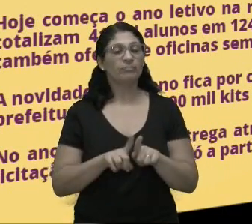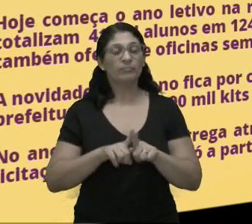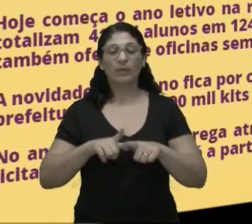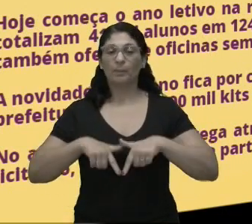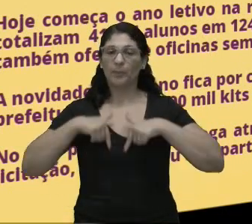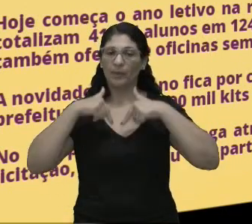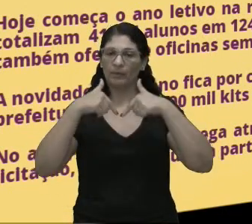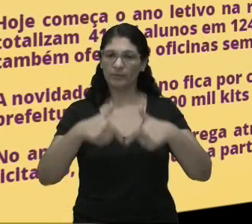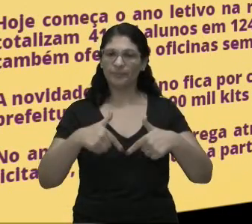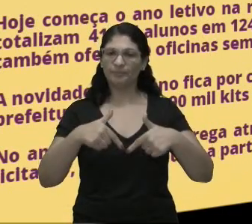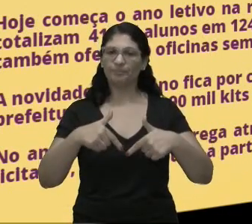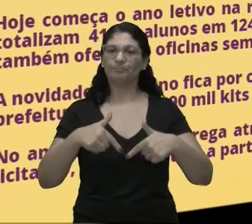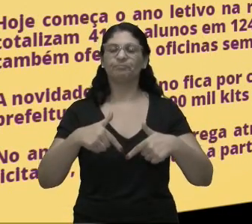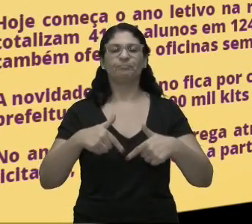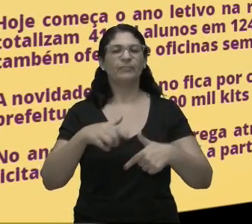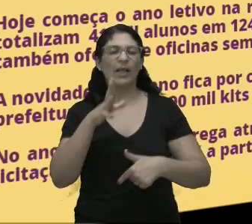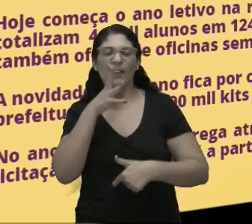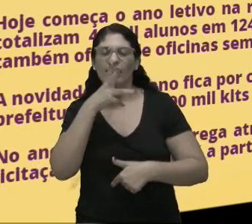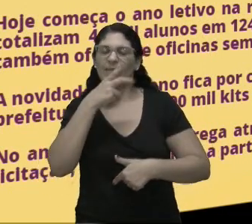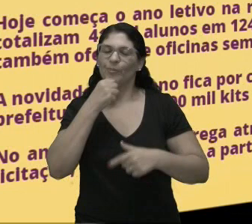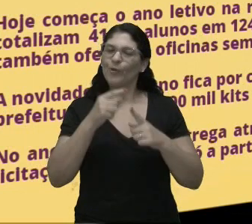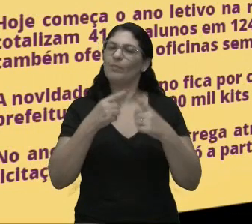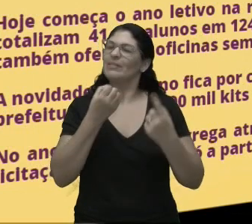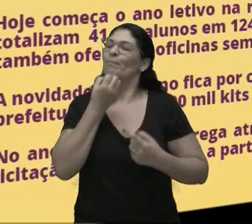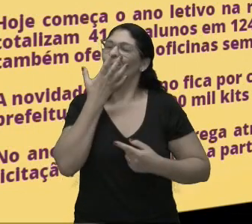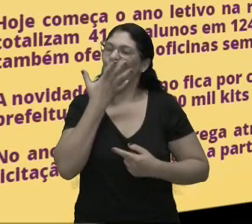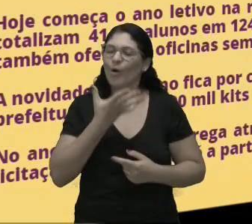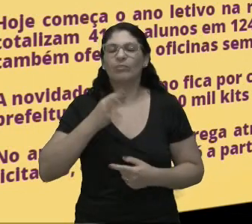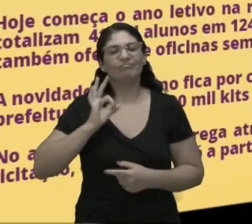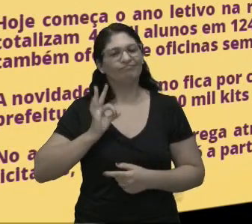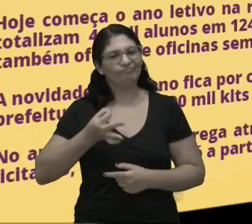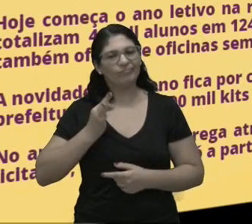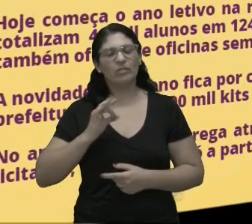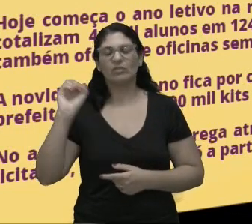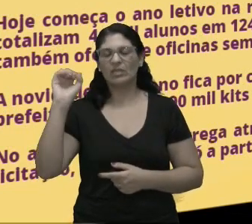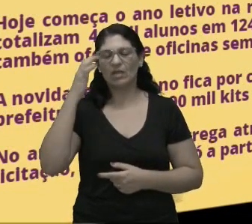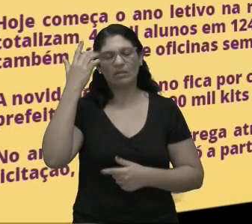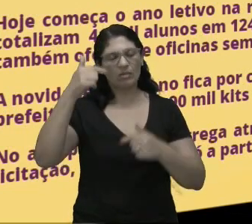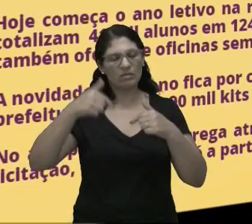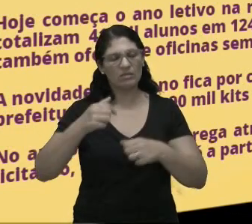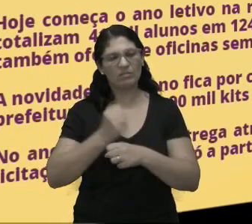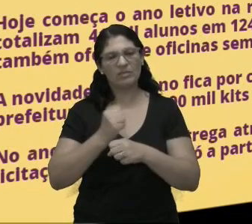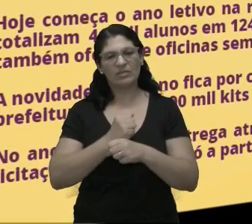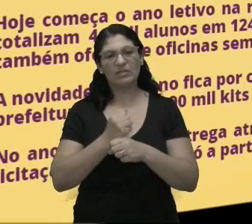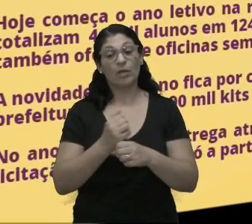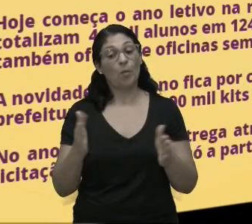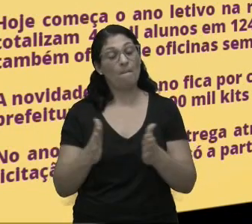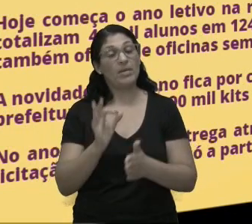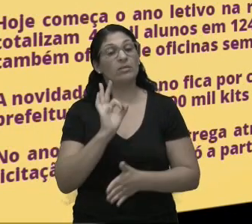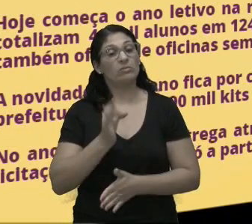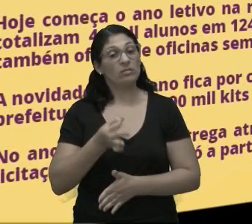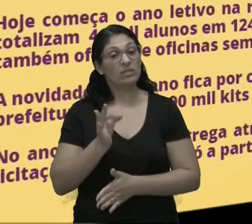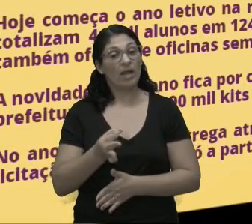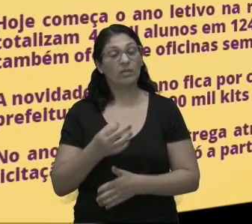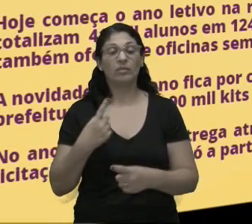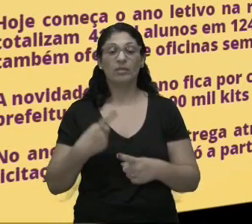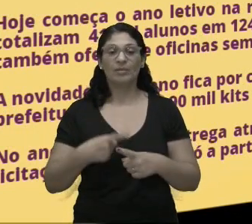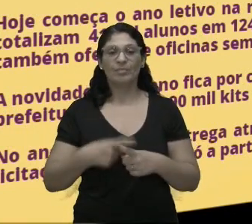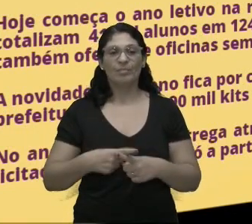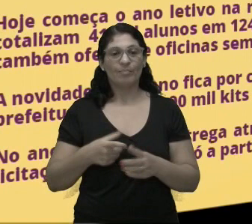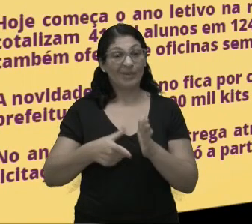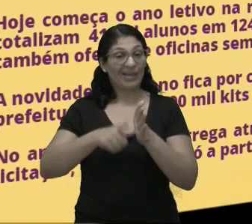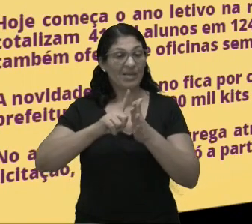que demorou, mas que bom que deu certo de acontecer esse ano dentro do prazo, porque isso era também um